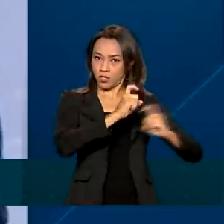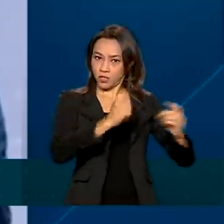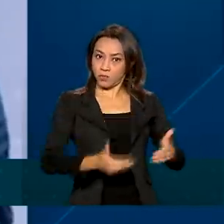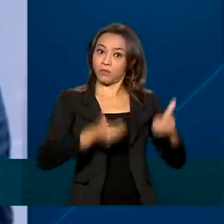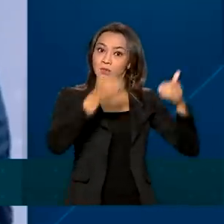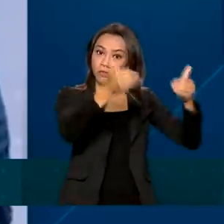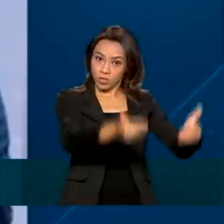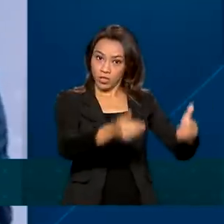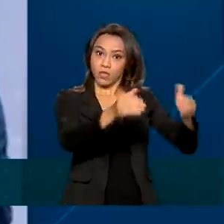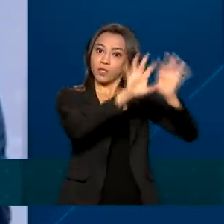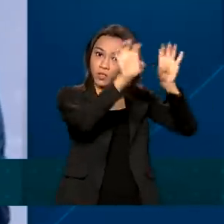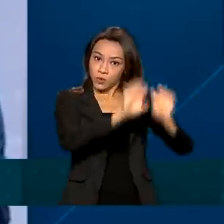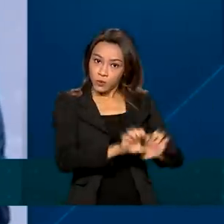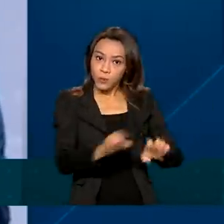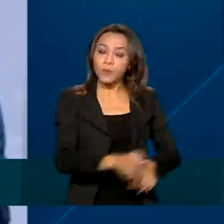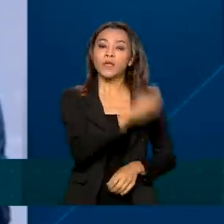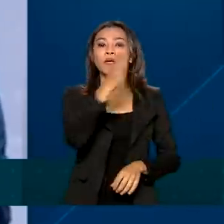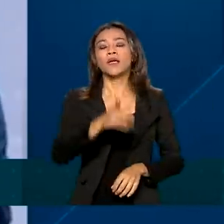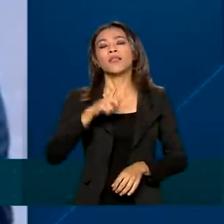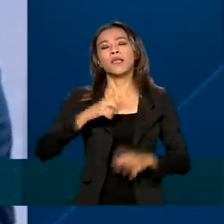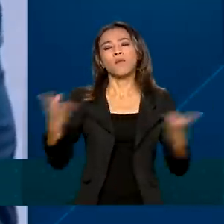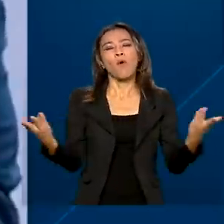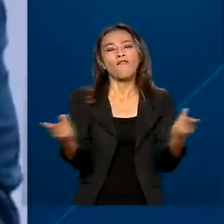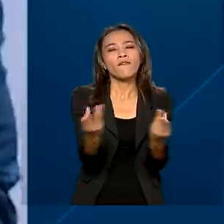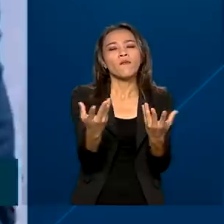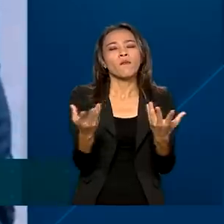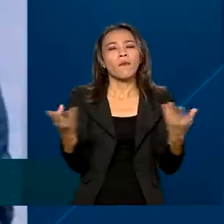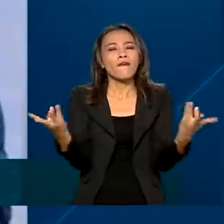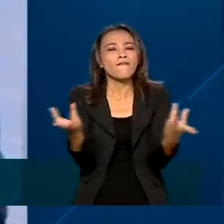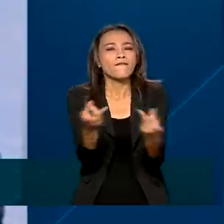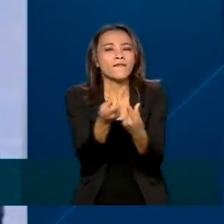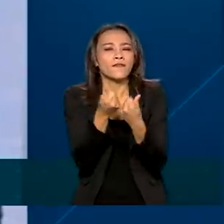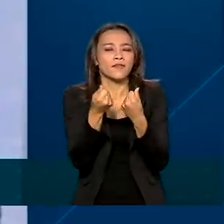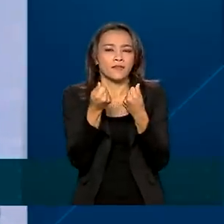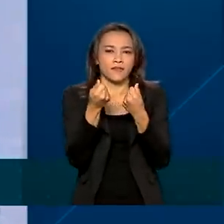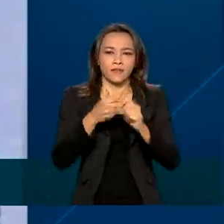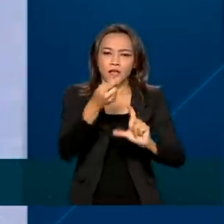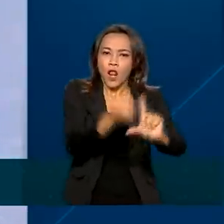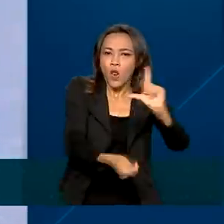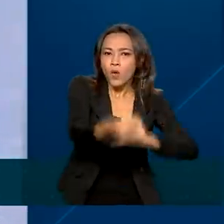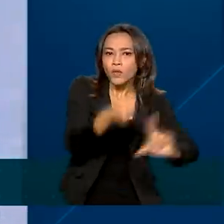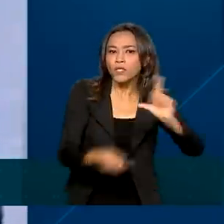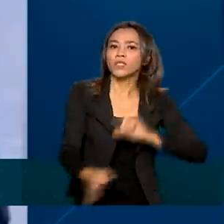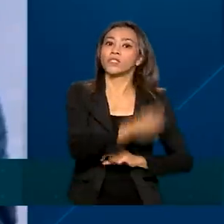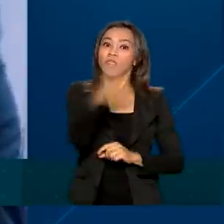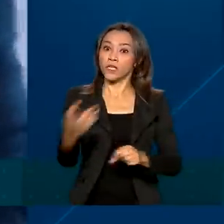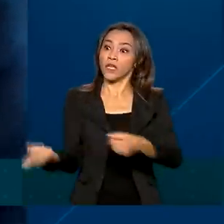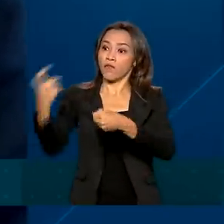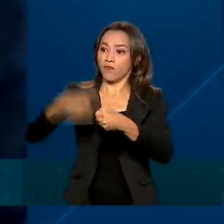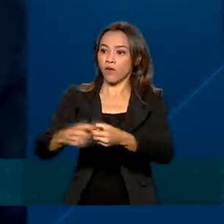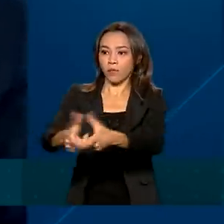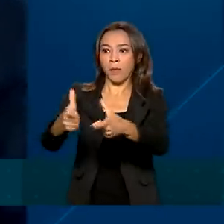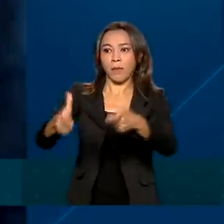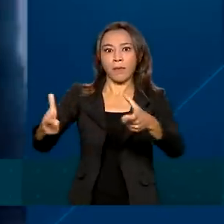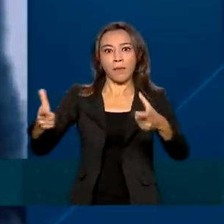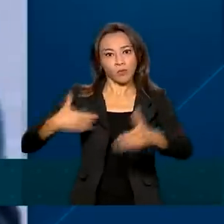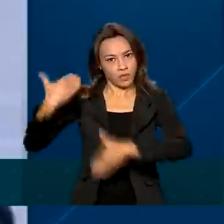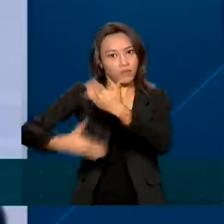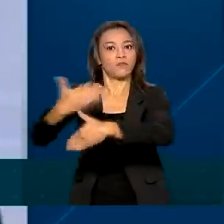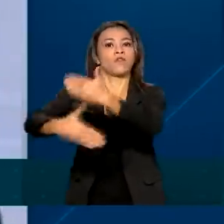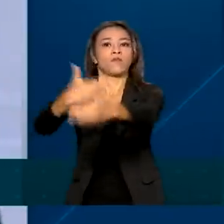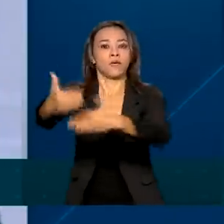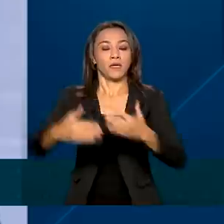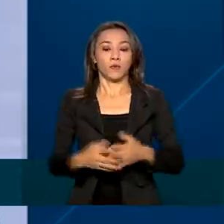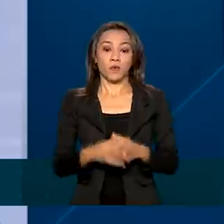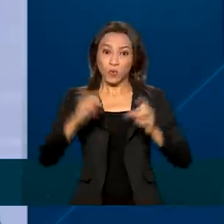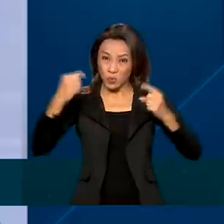DENIT, operar com maior eficiência logística, auxiliar a retomada do crescimento, que observe, o desafio pós